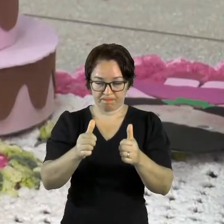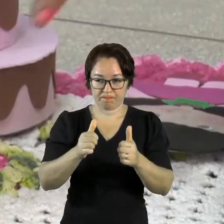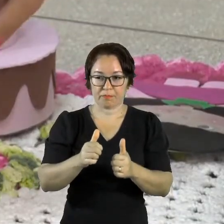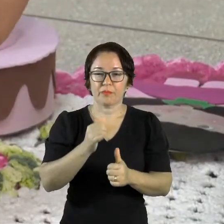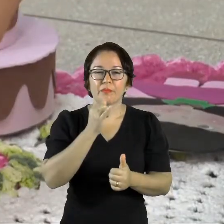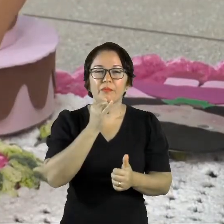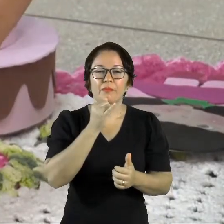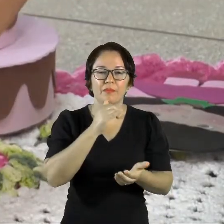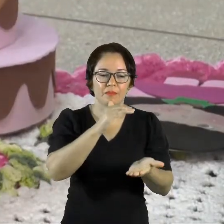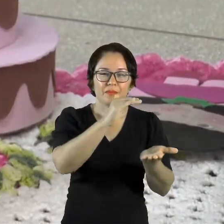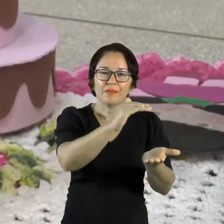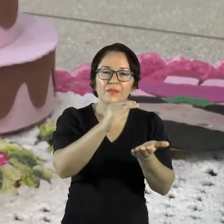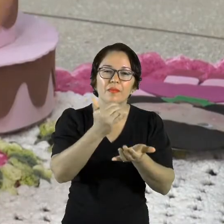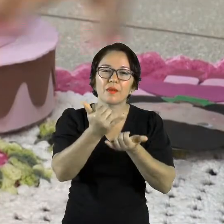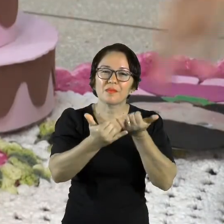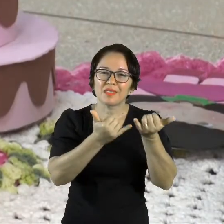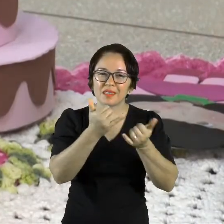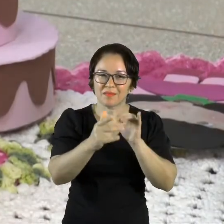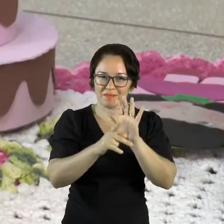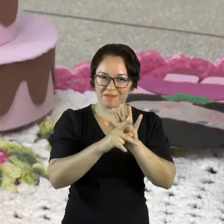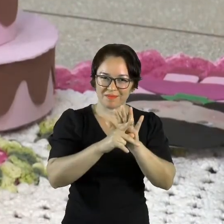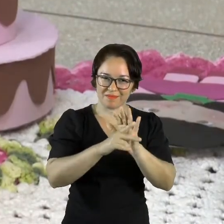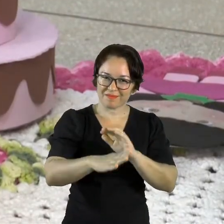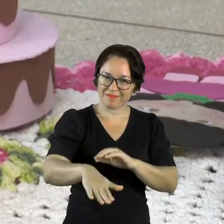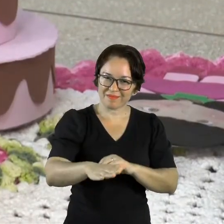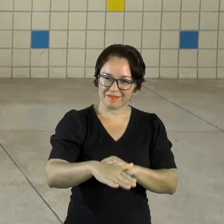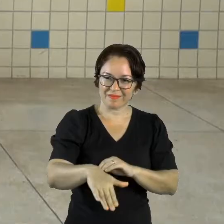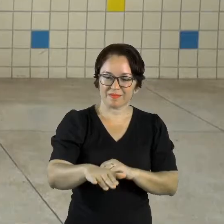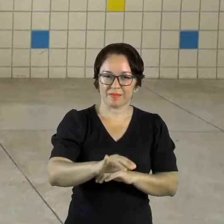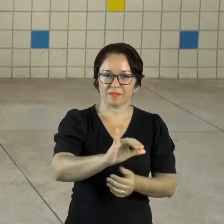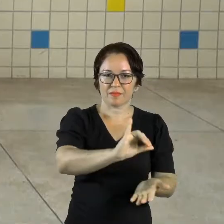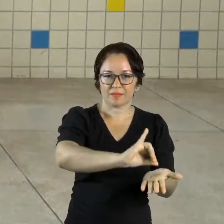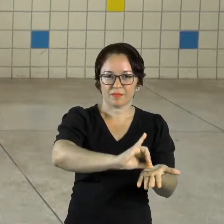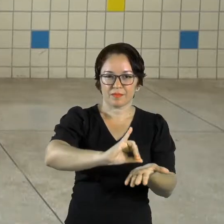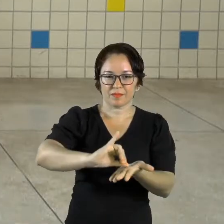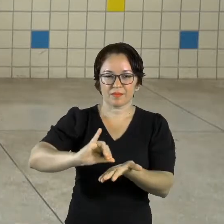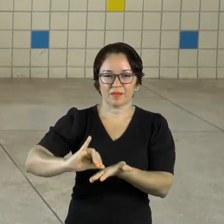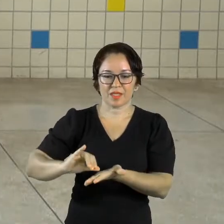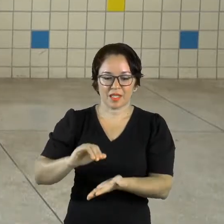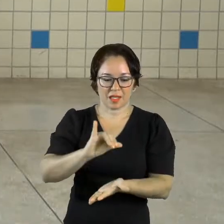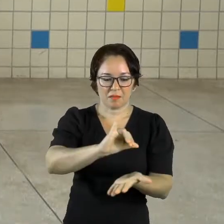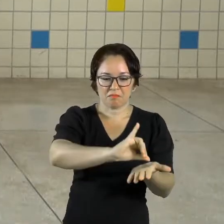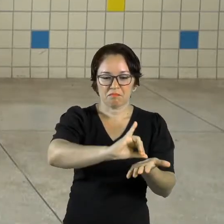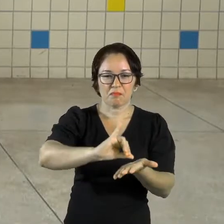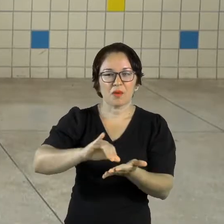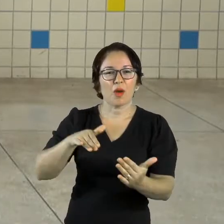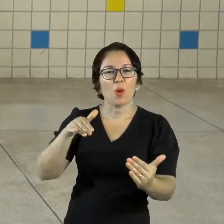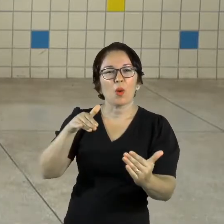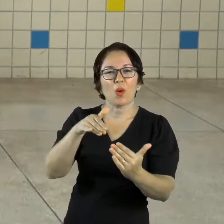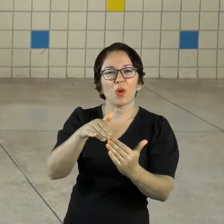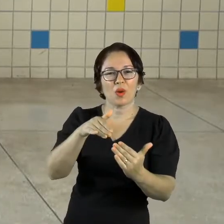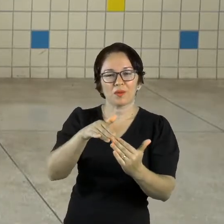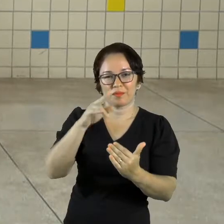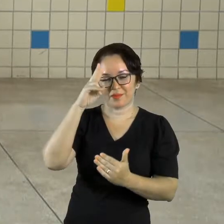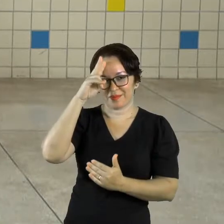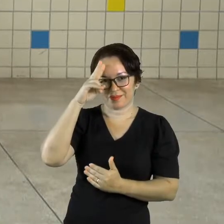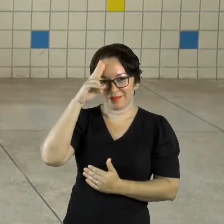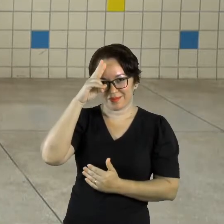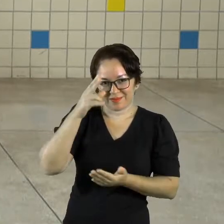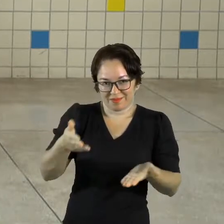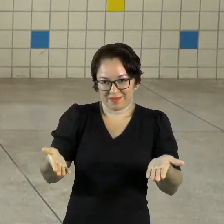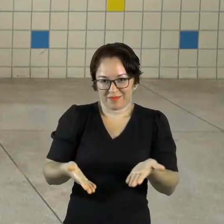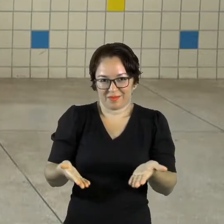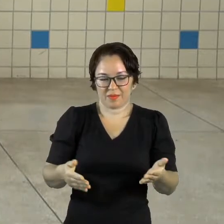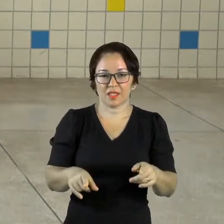brinquedos da sua criança para ilustrar a nossa história de hoje. Separe também um